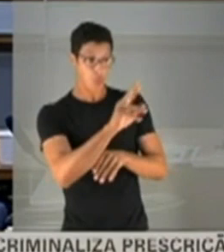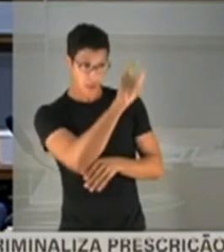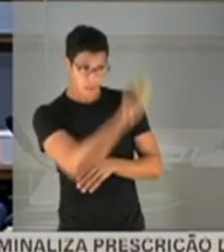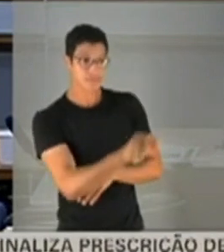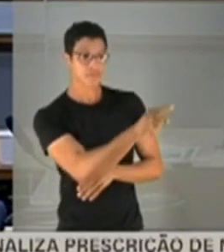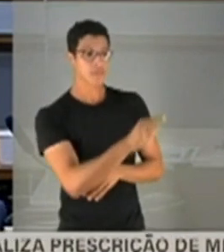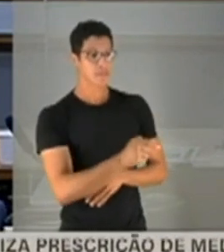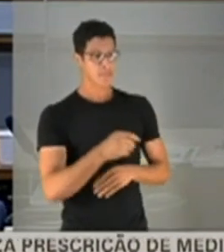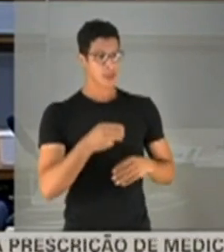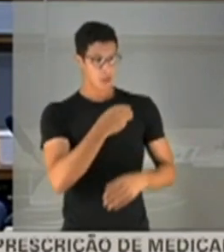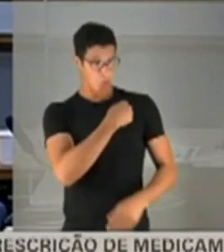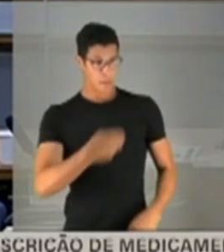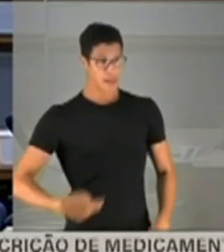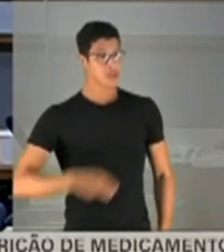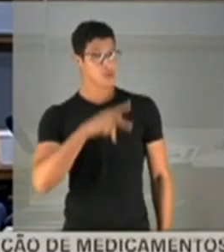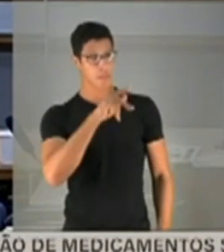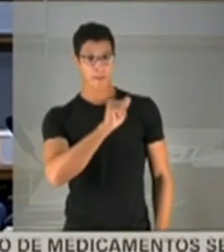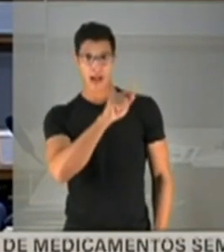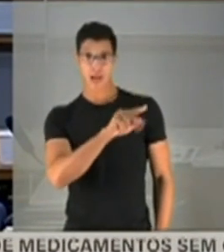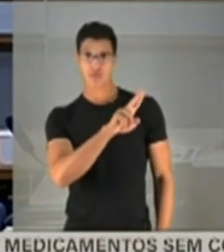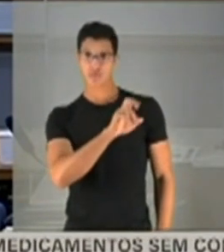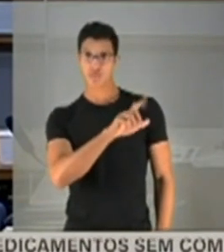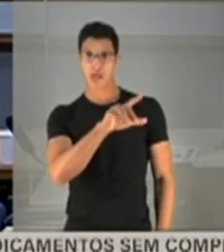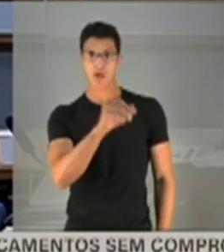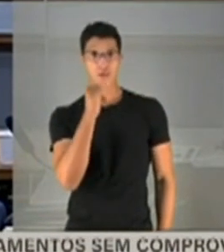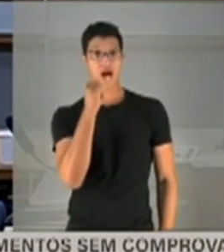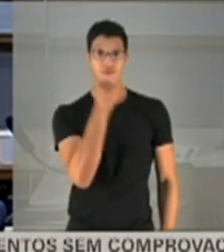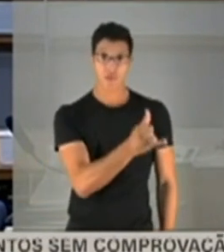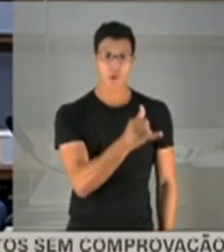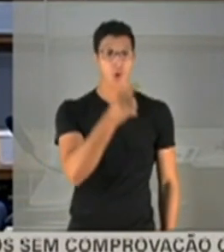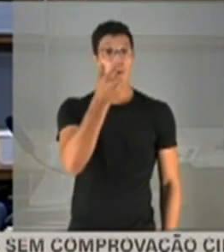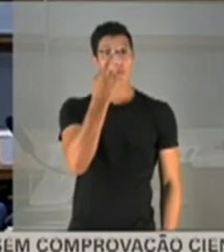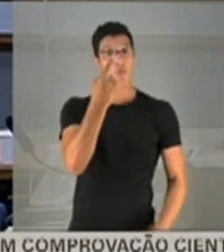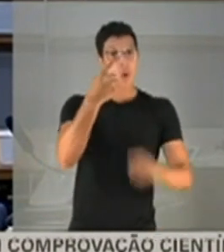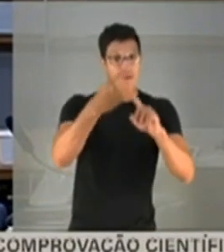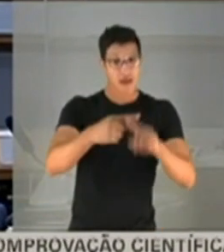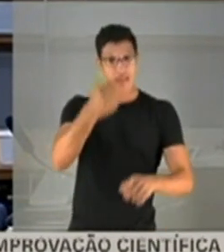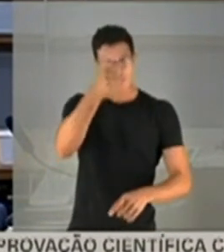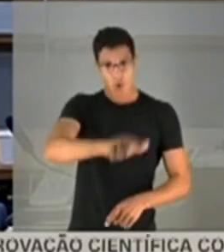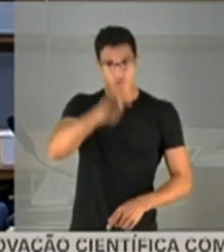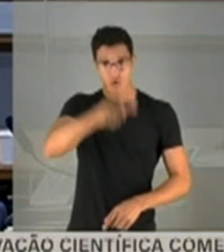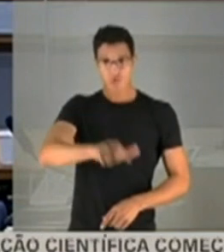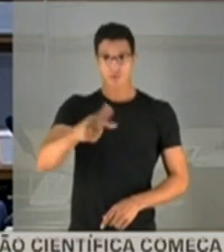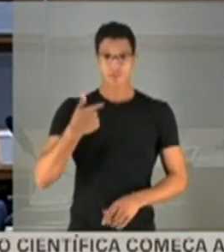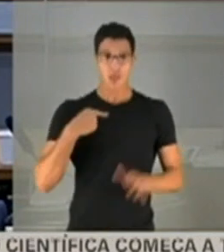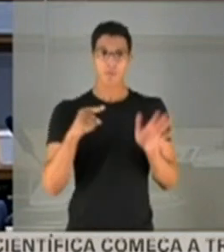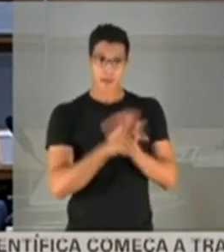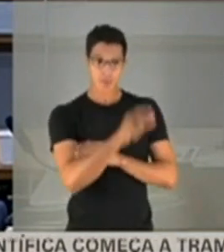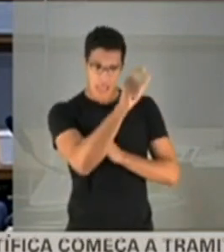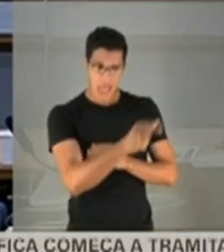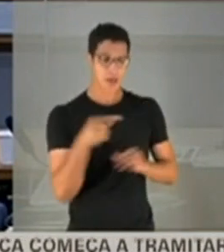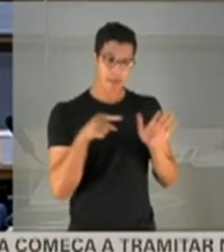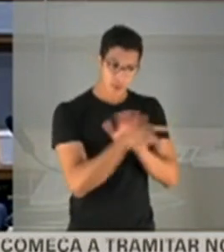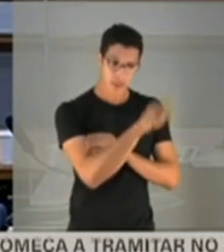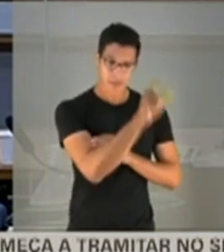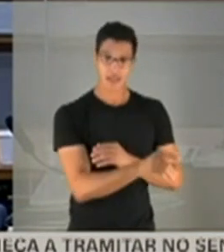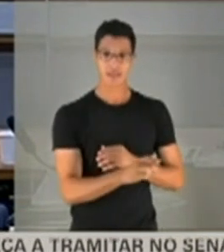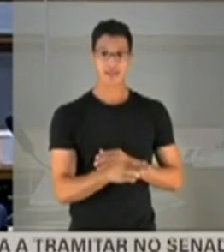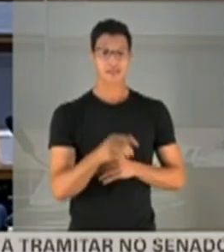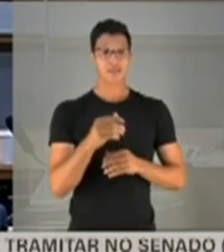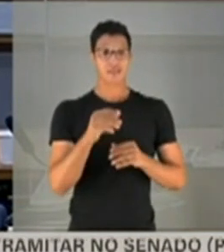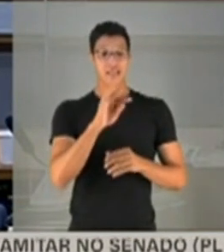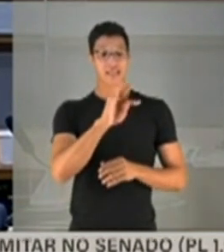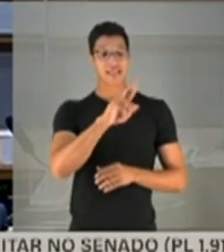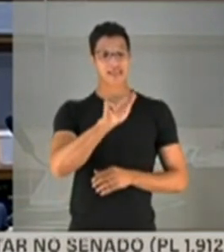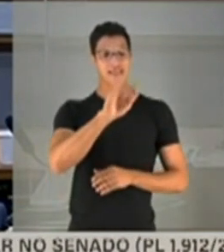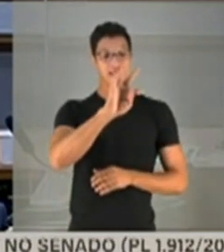Doutora, o ministro Pazuello afirmou, por mais de uma vez, inclusive eu fazendo a pergunta a ele, que o